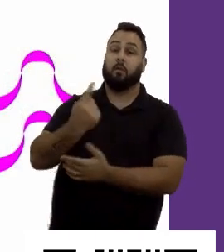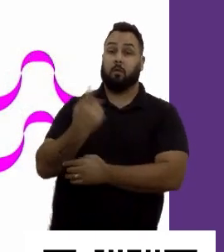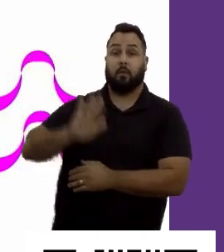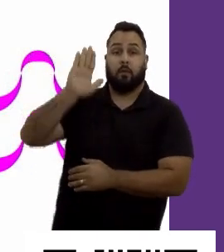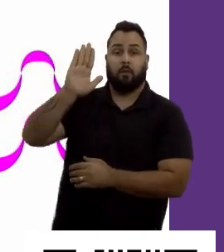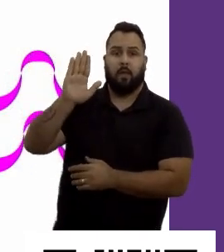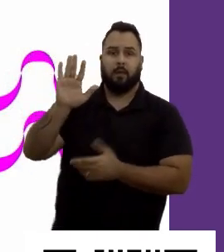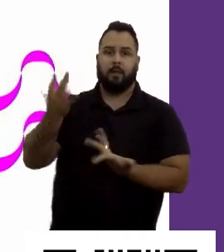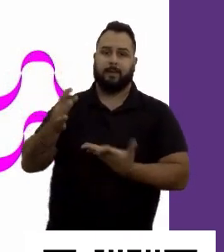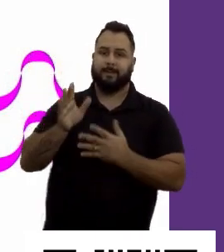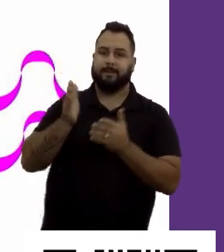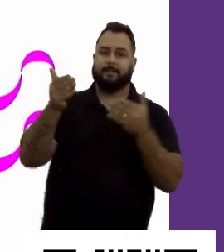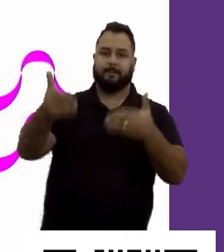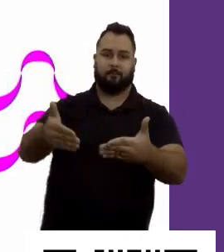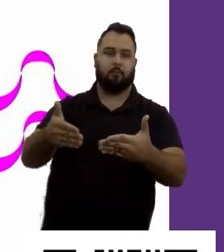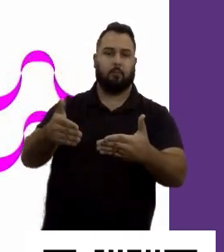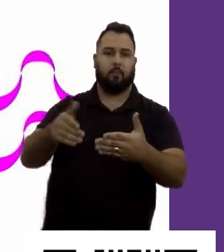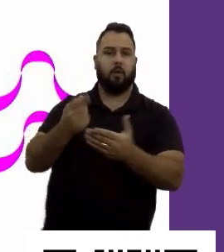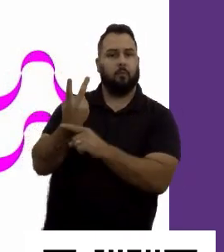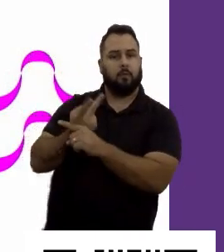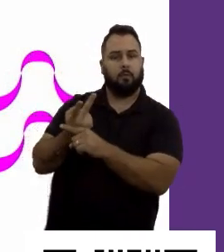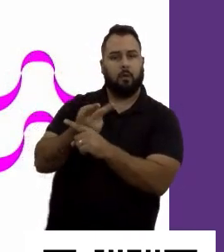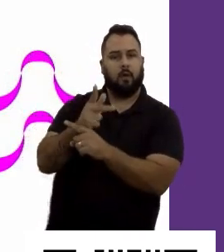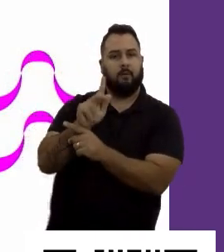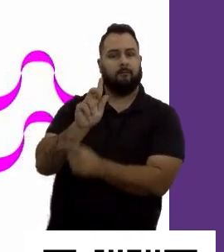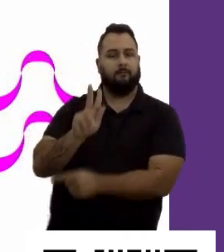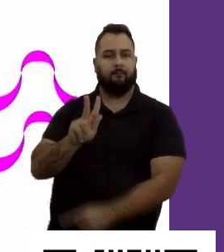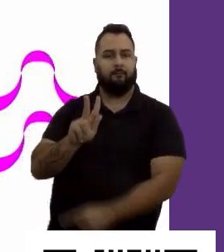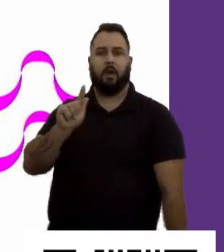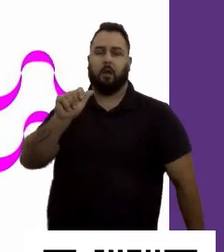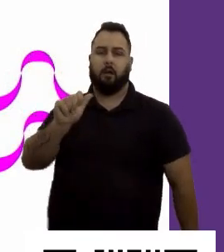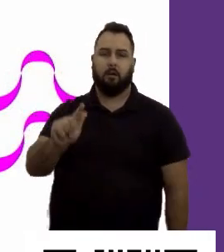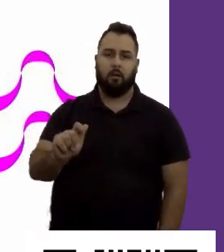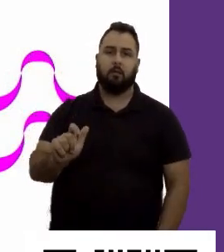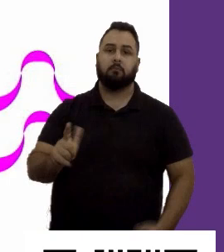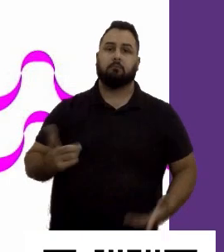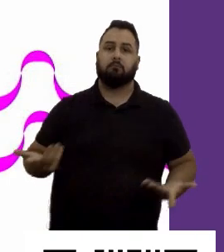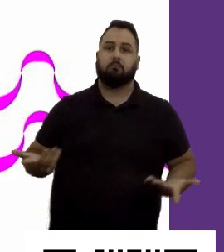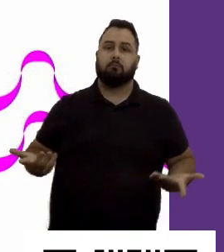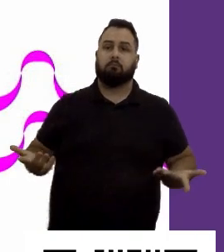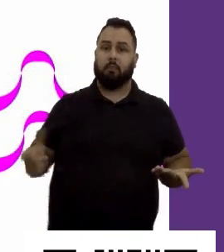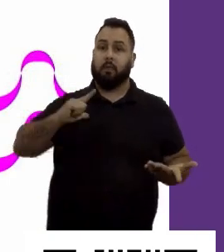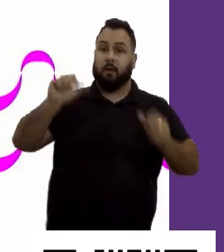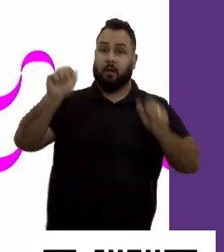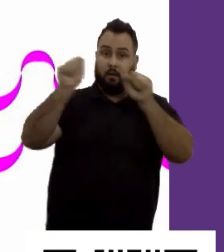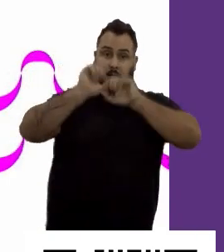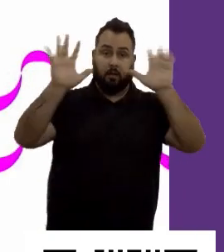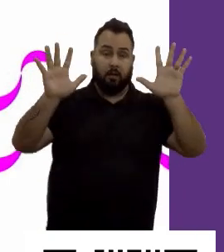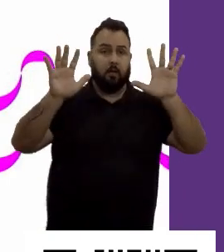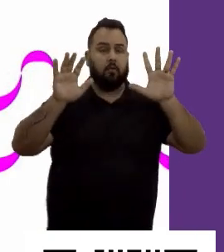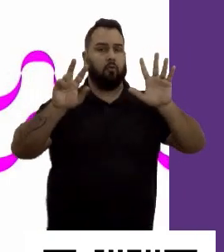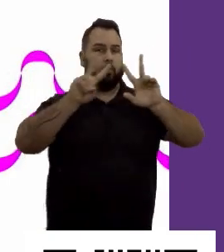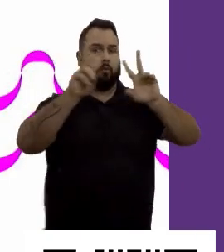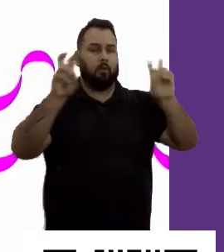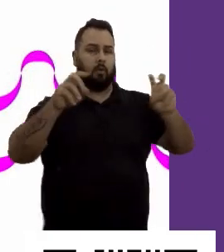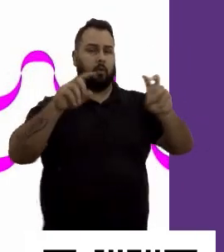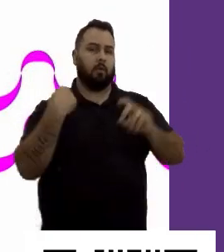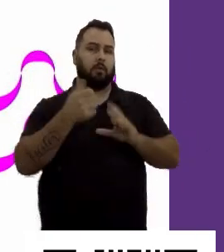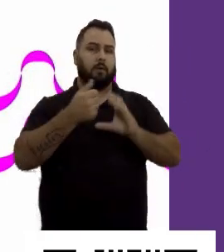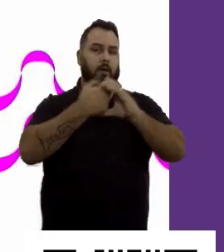chegar a uma busca de uma determinada vaga, é importante ter clareza sobre as nossas características